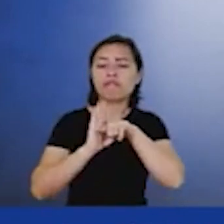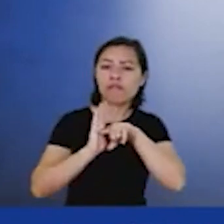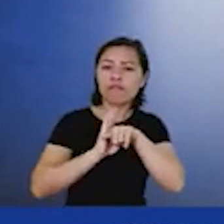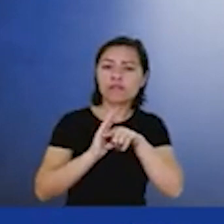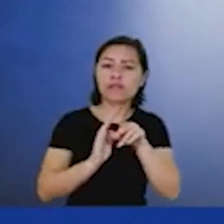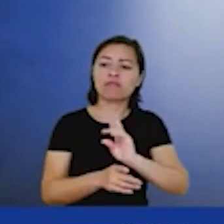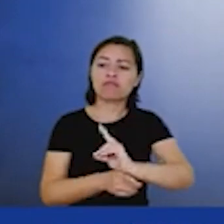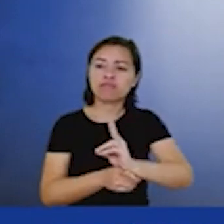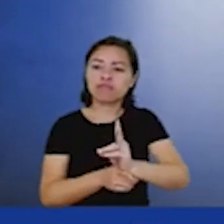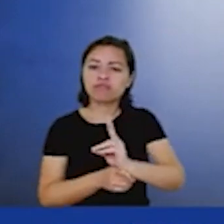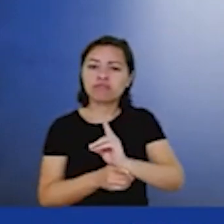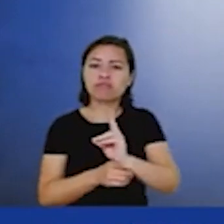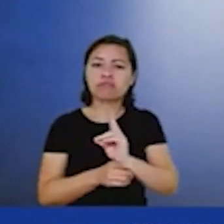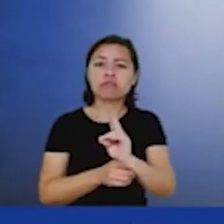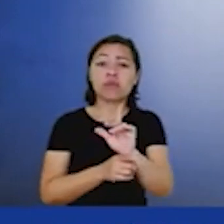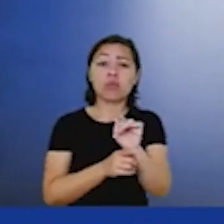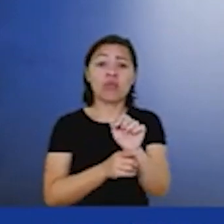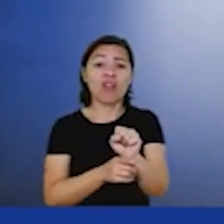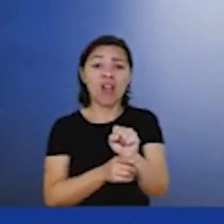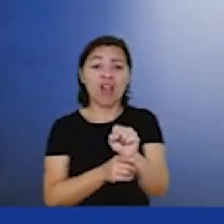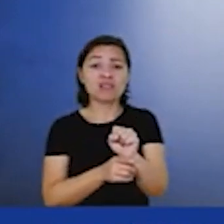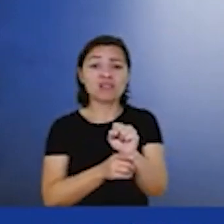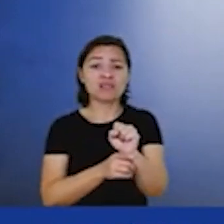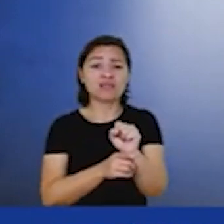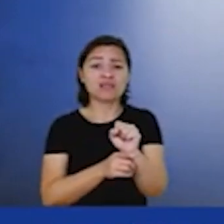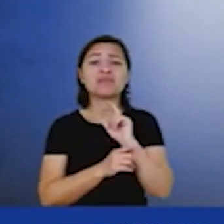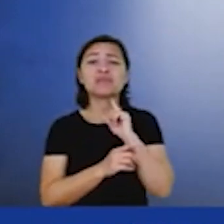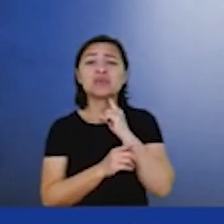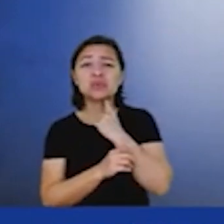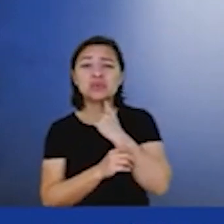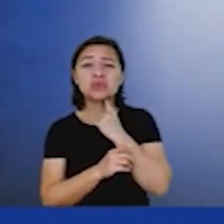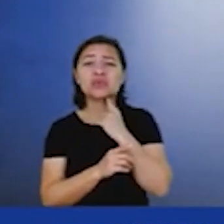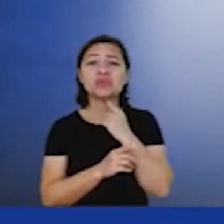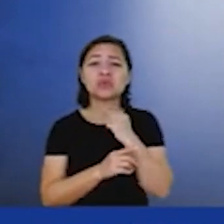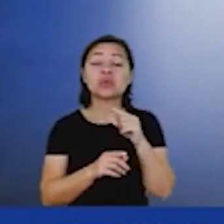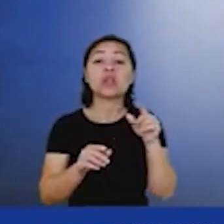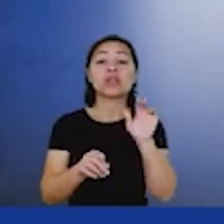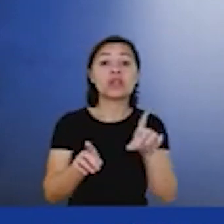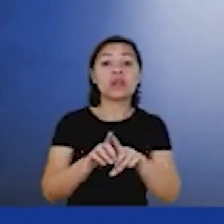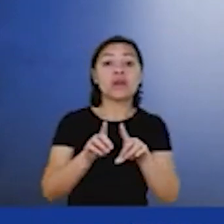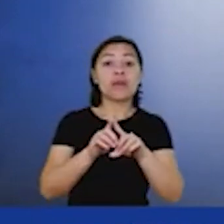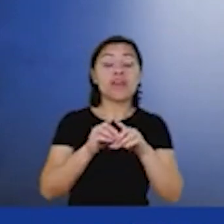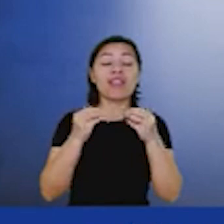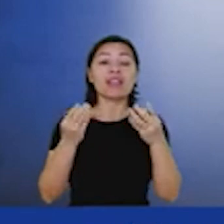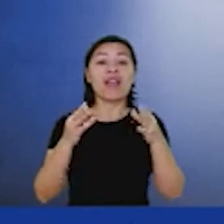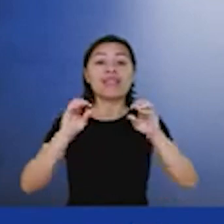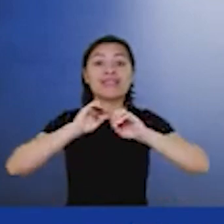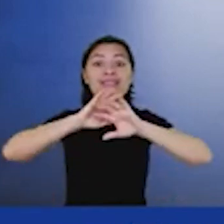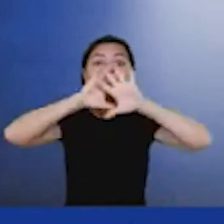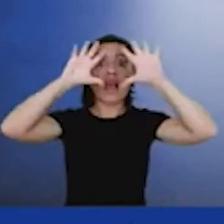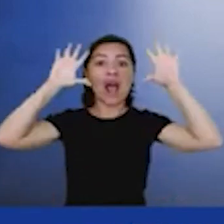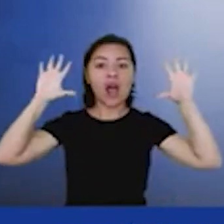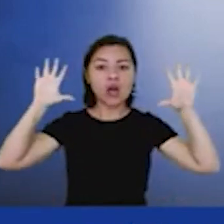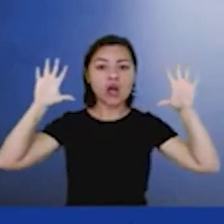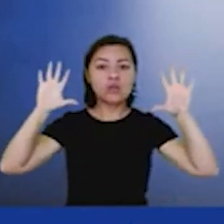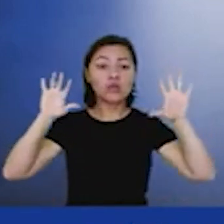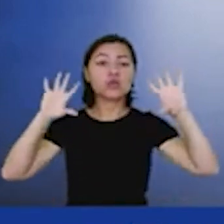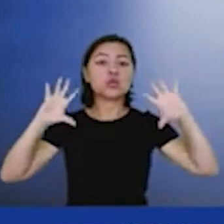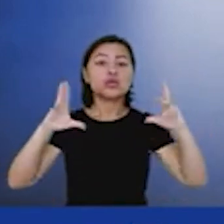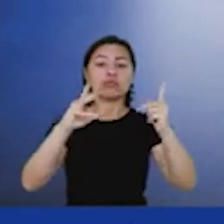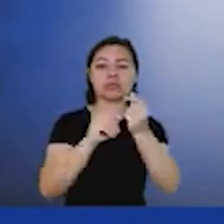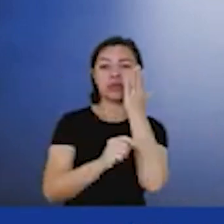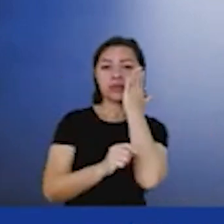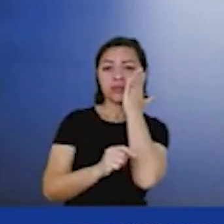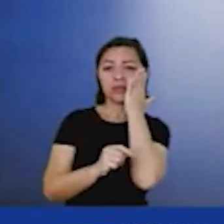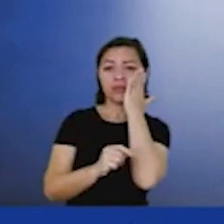de emissões de gás efeito estufa da transparência isso reconhecer que hoje no mundo já se